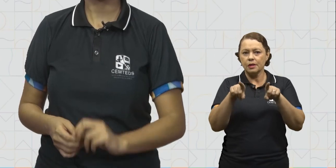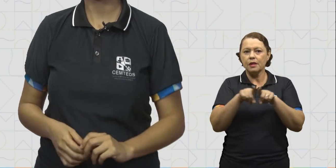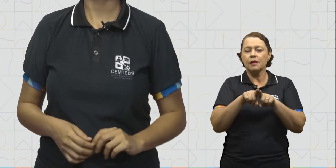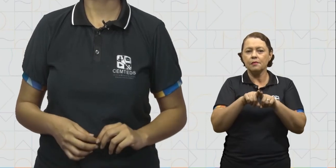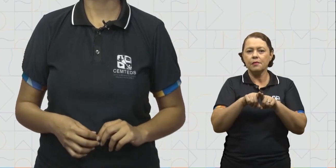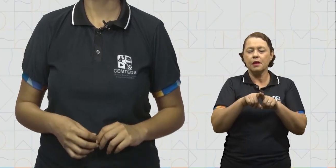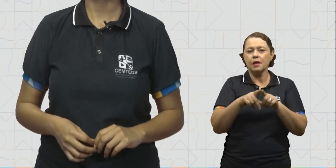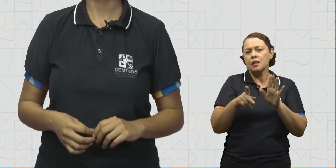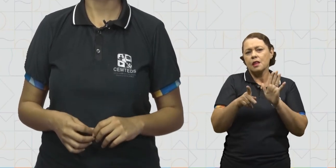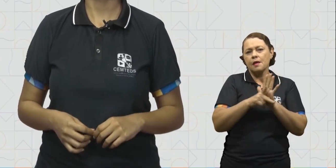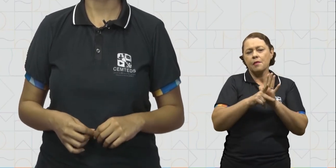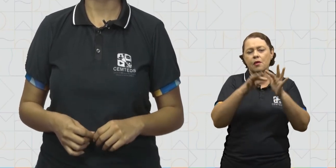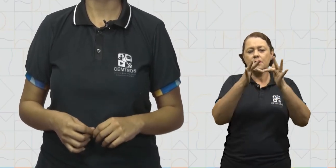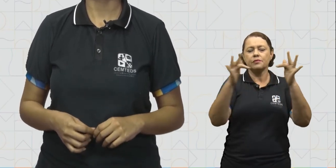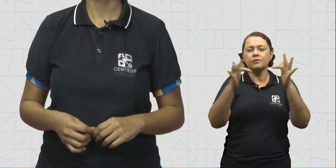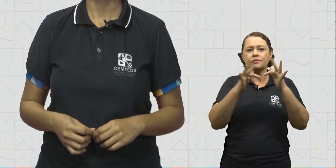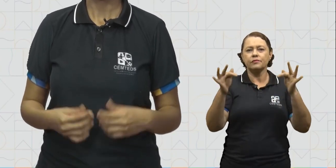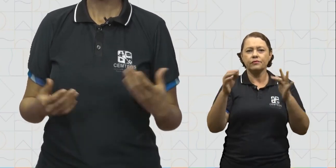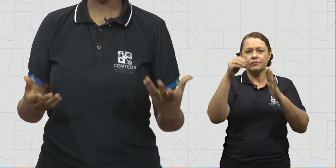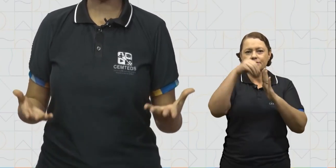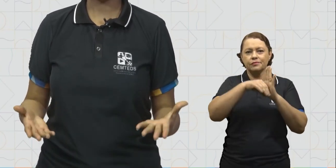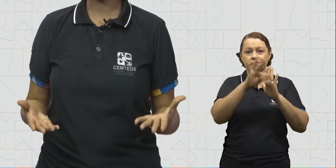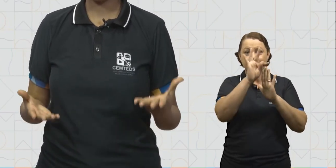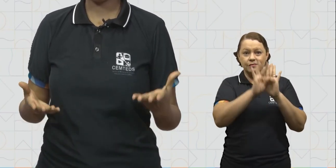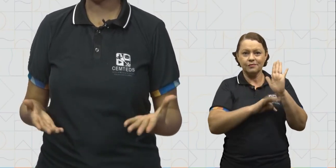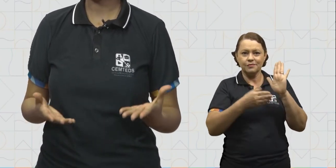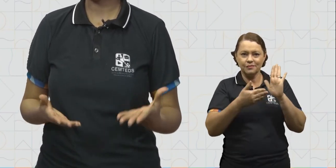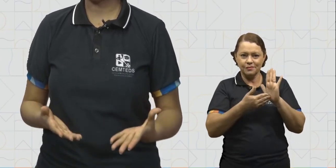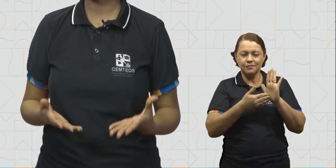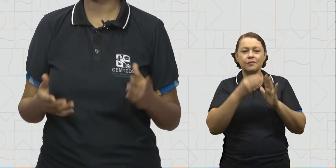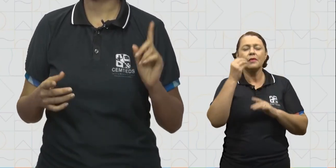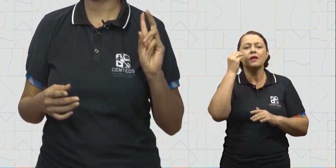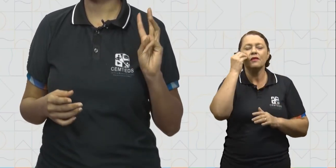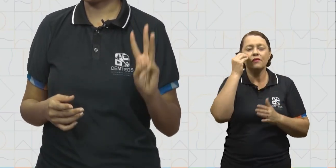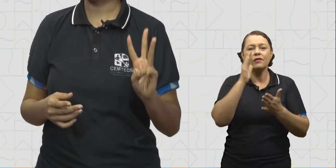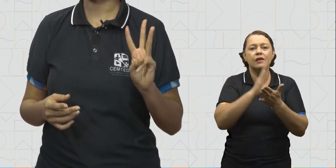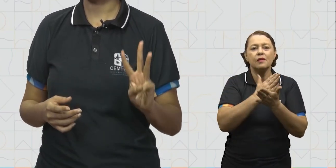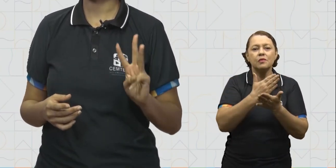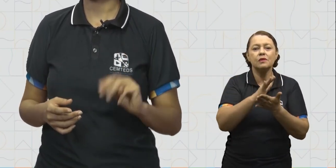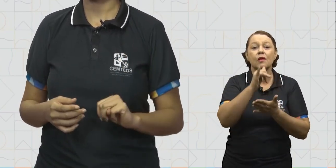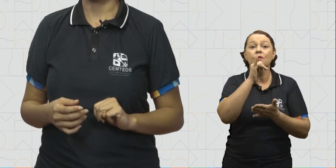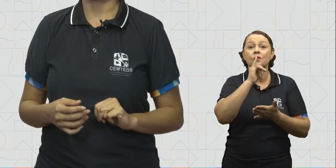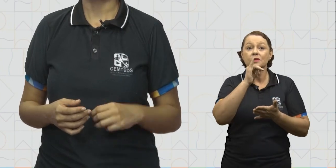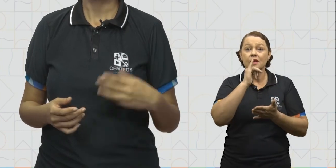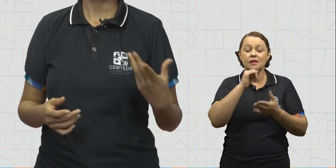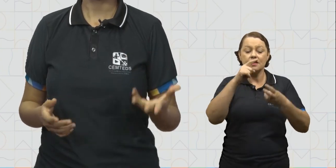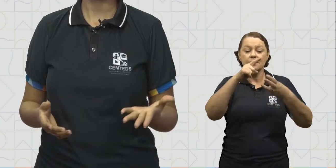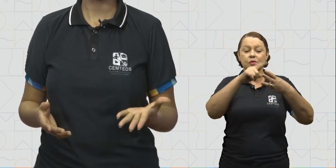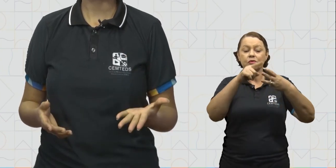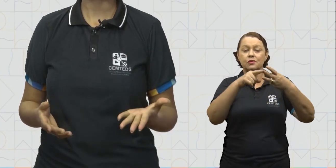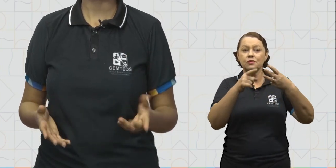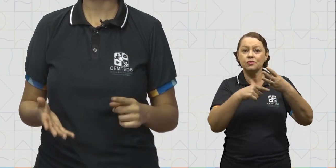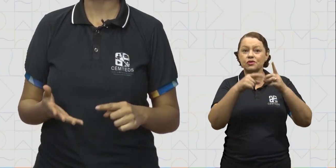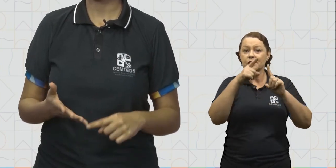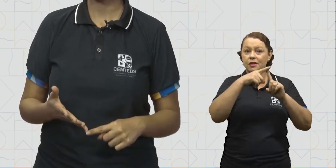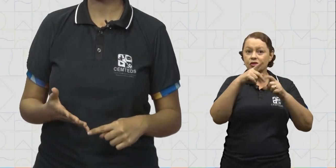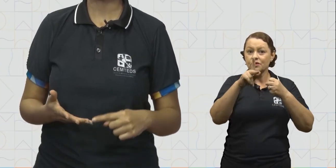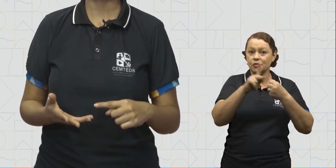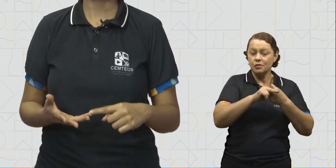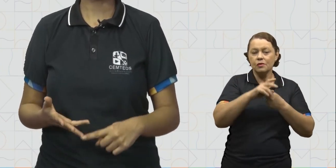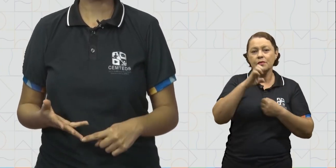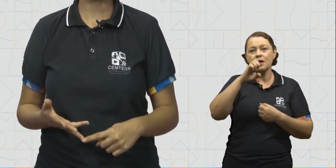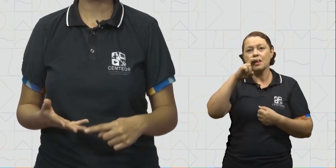própria fala das pessoas envolvidas. Nós vimos alguns exemplos desses três tipos de pronome. Como por exemplo,